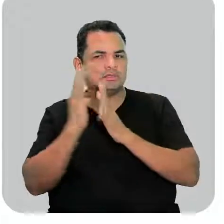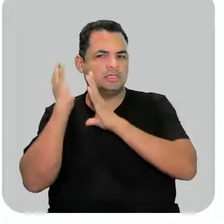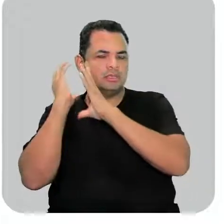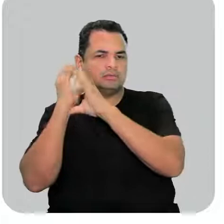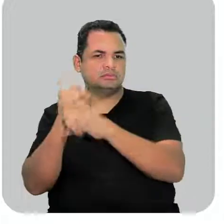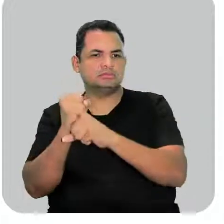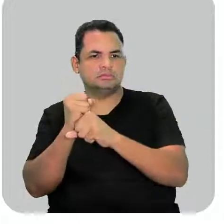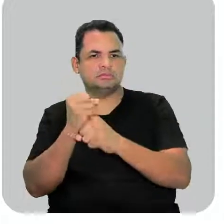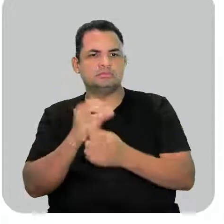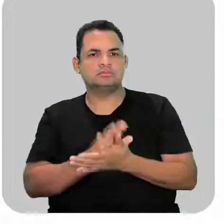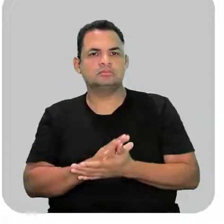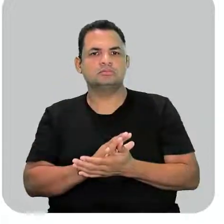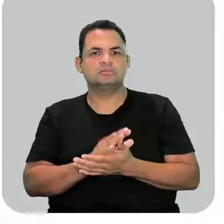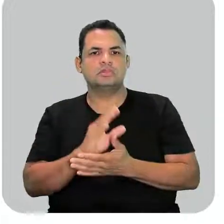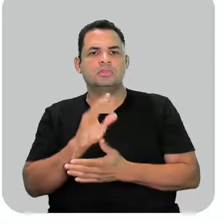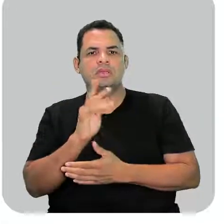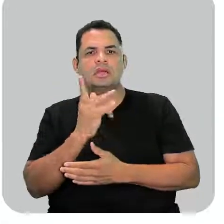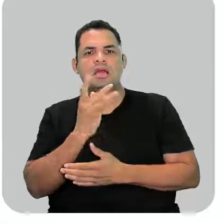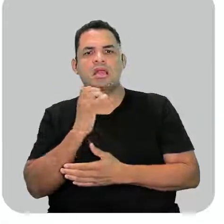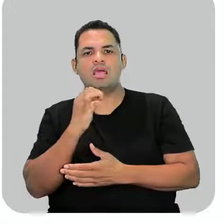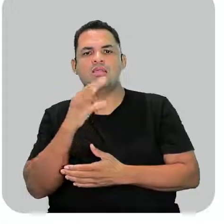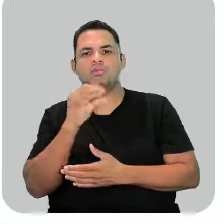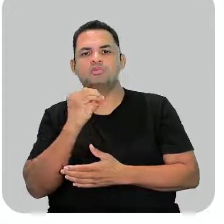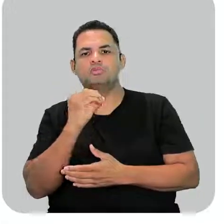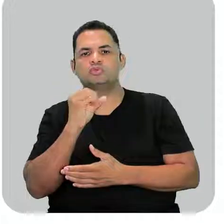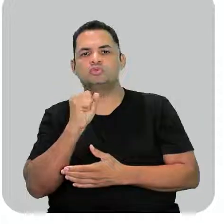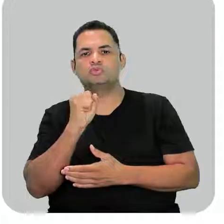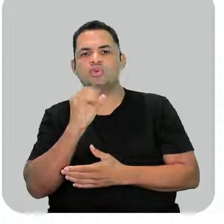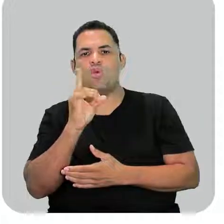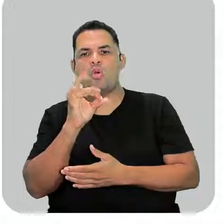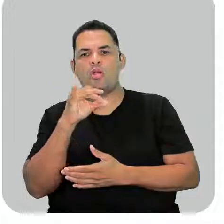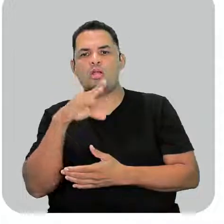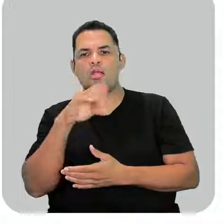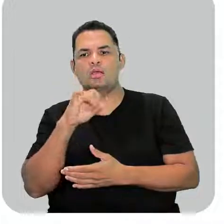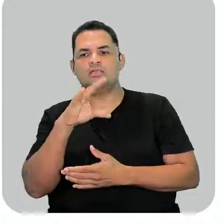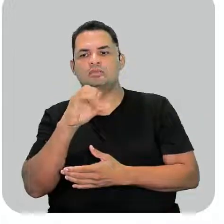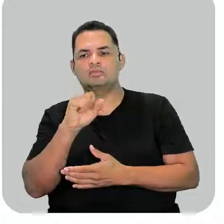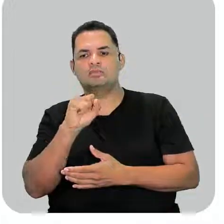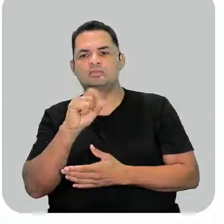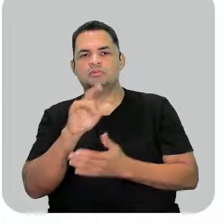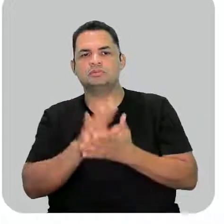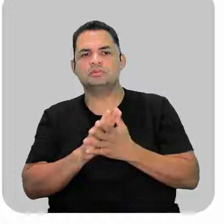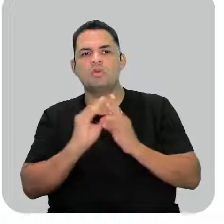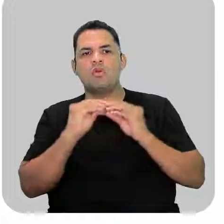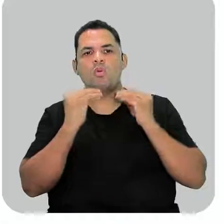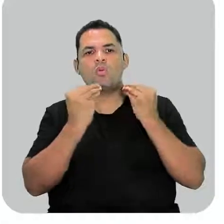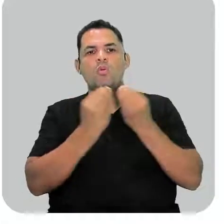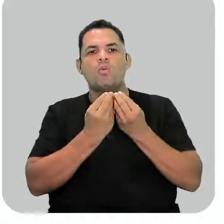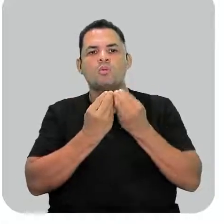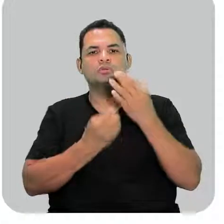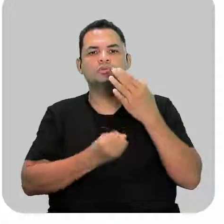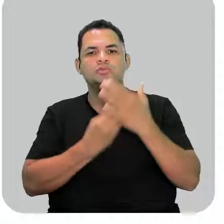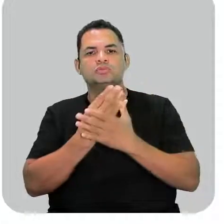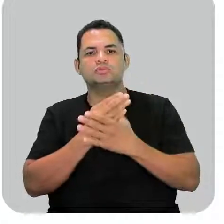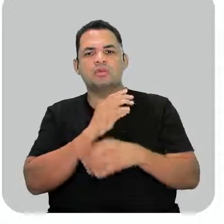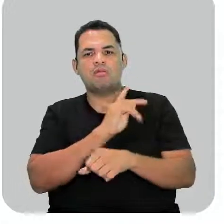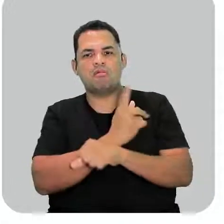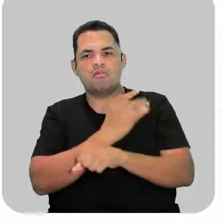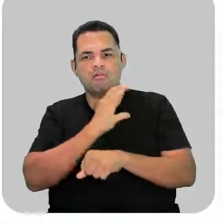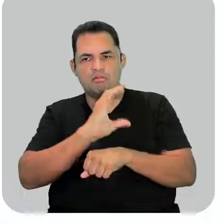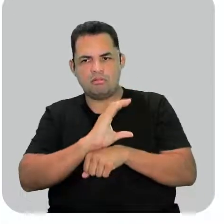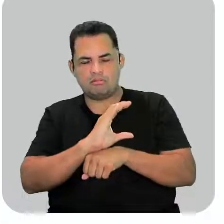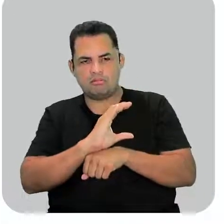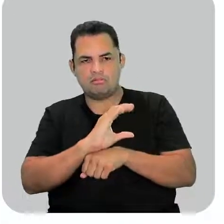Nos haletos orgânicos, como a gente já comentou, eles são compostos derivados de um